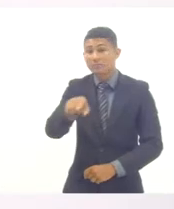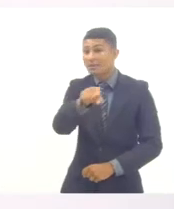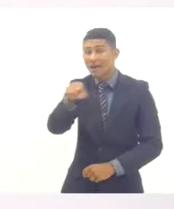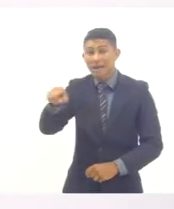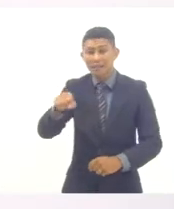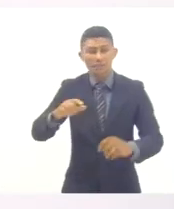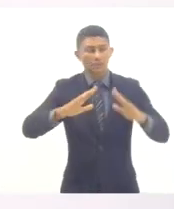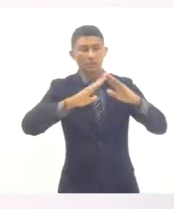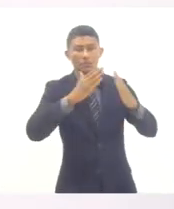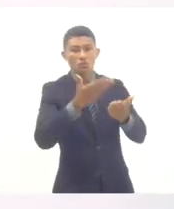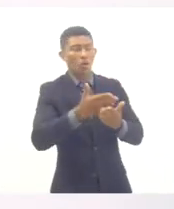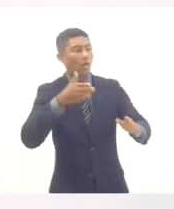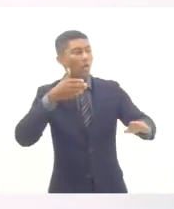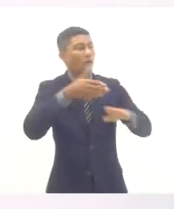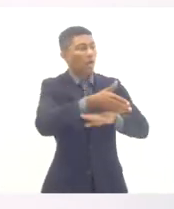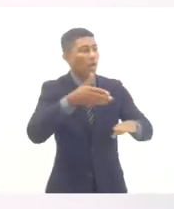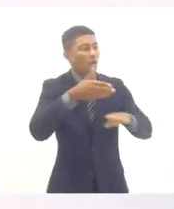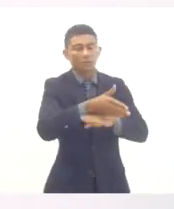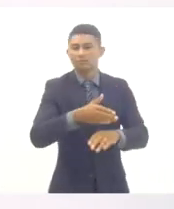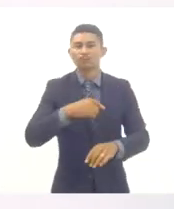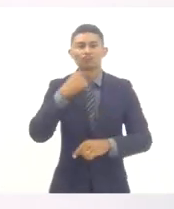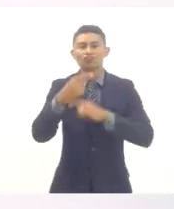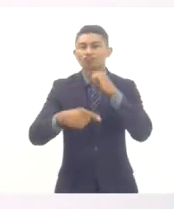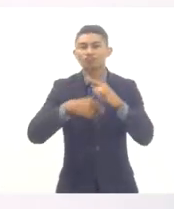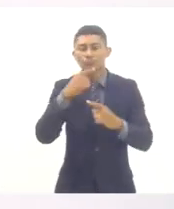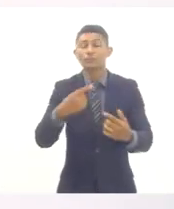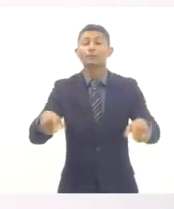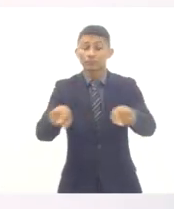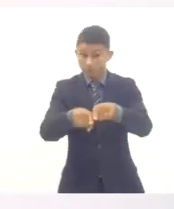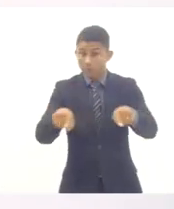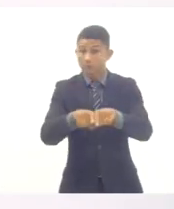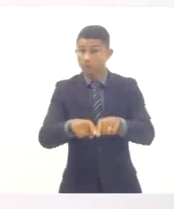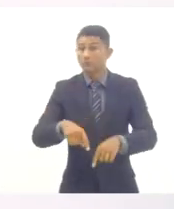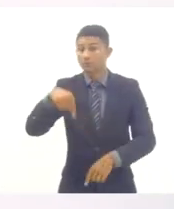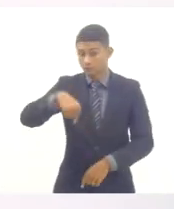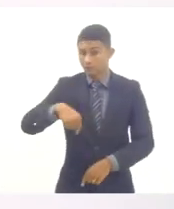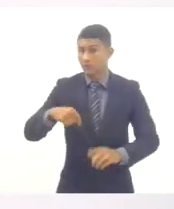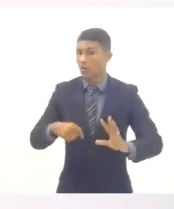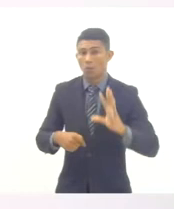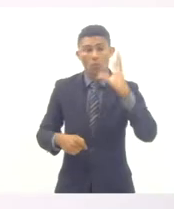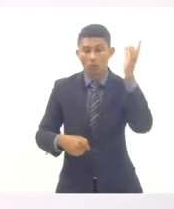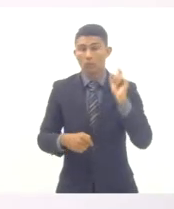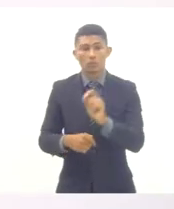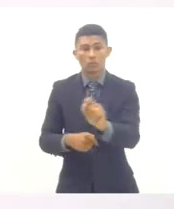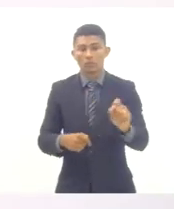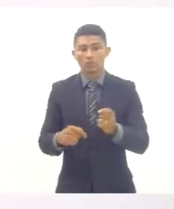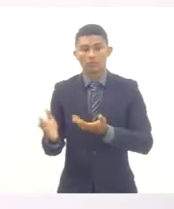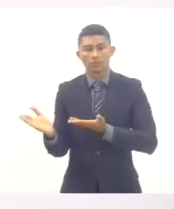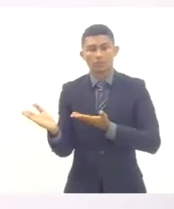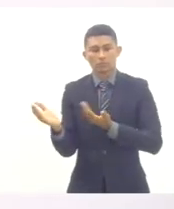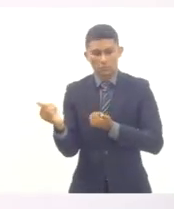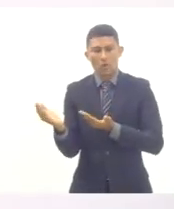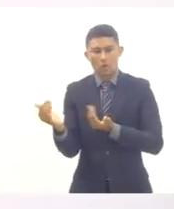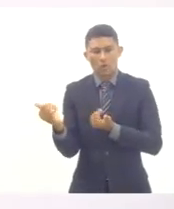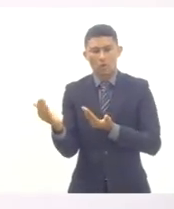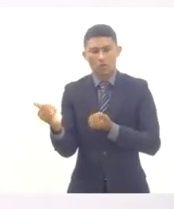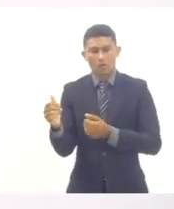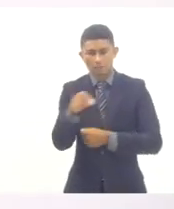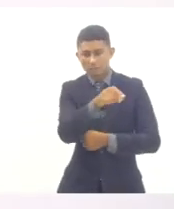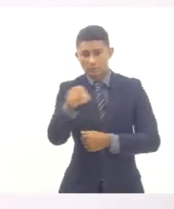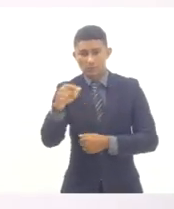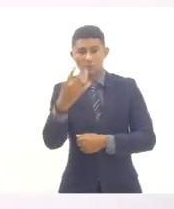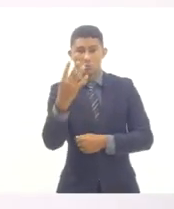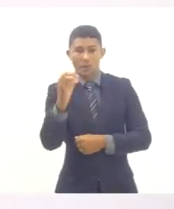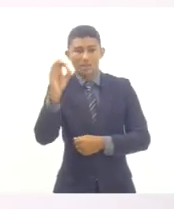a educação infantil. A gente ainda vive uma realidade em que 40% dos adolescentes já não estão mais nos